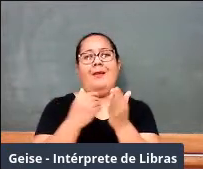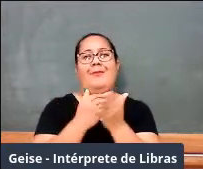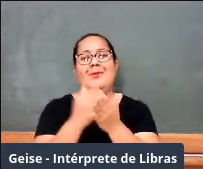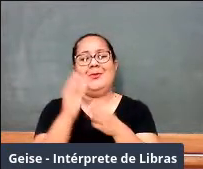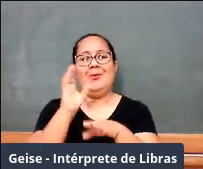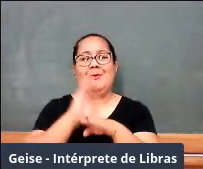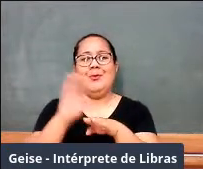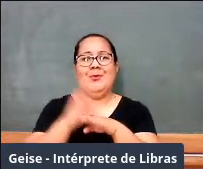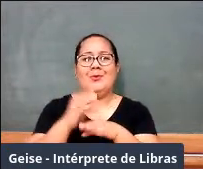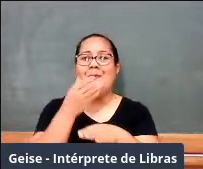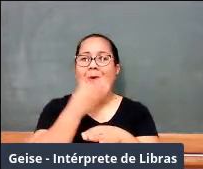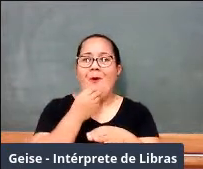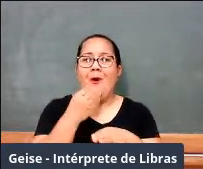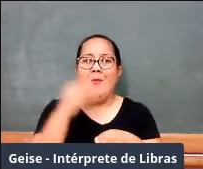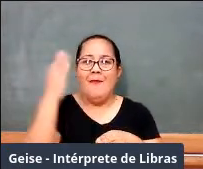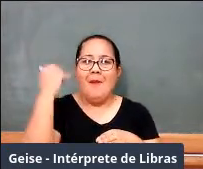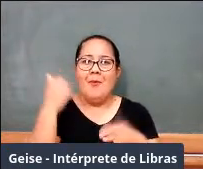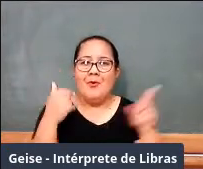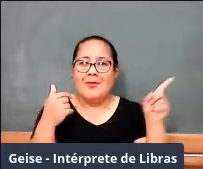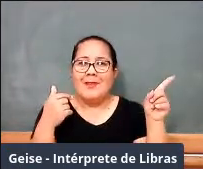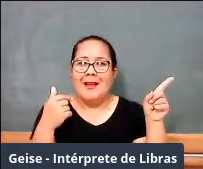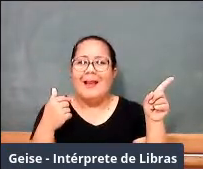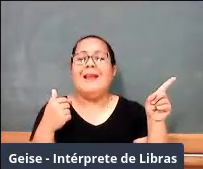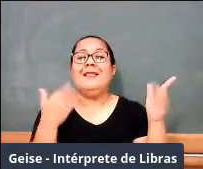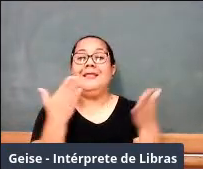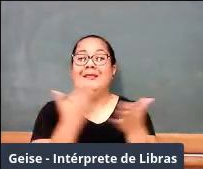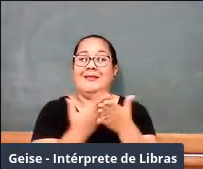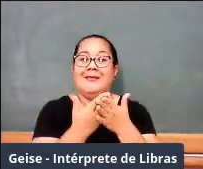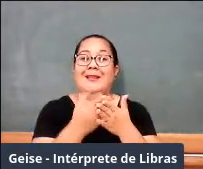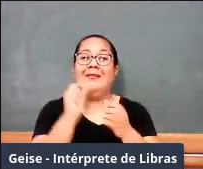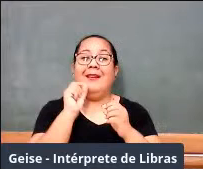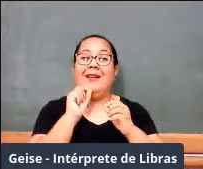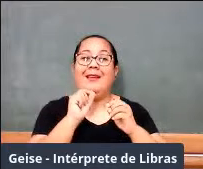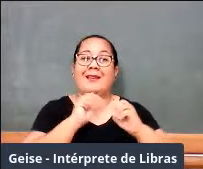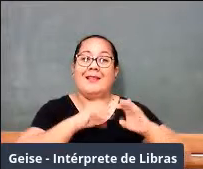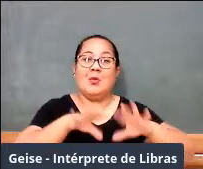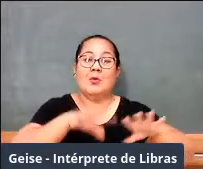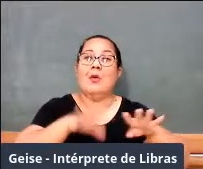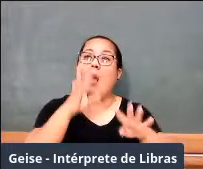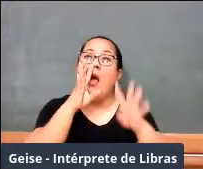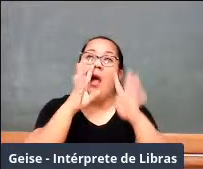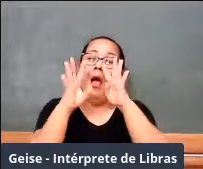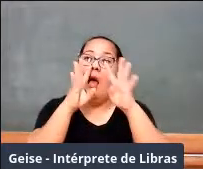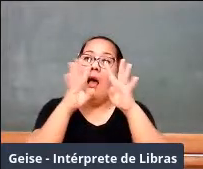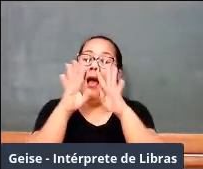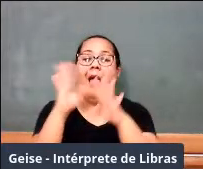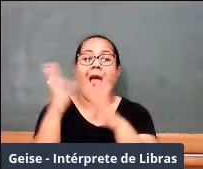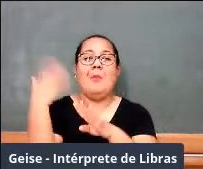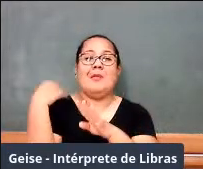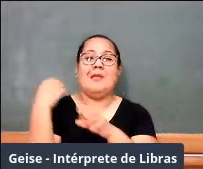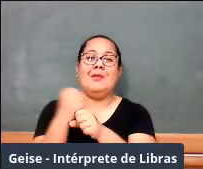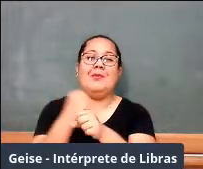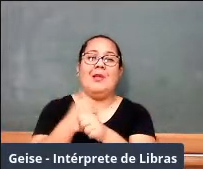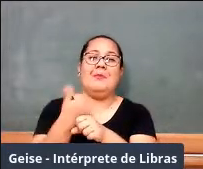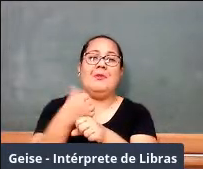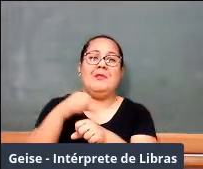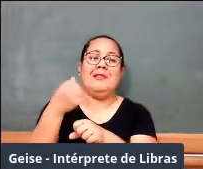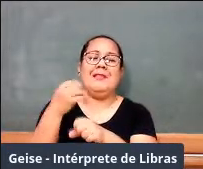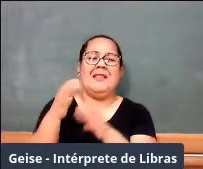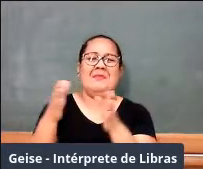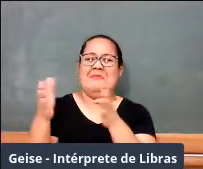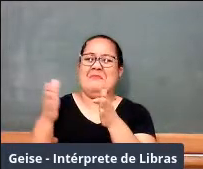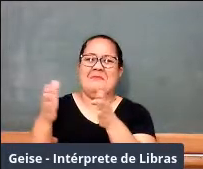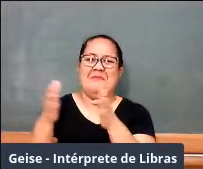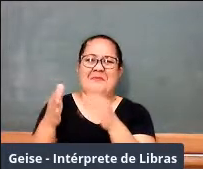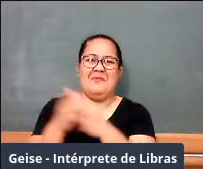cursos de matemática moderna em particular de geometria pra professores nos anos 60. Veja, esses já eram professores, isso é uma